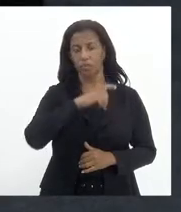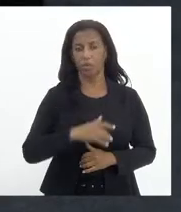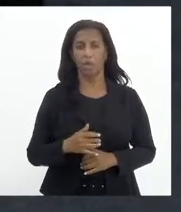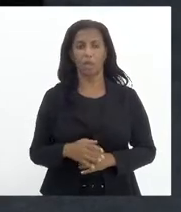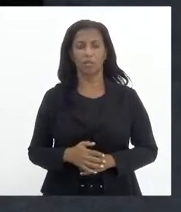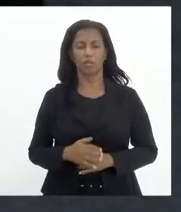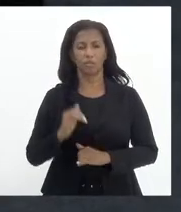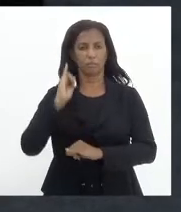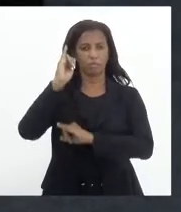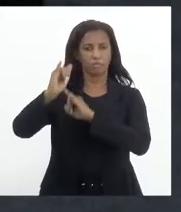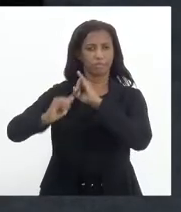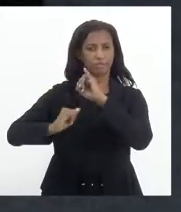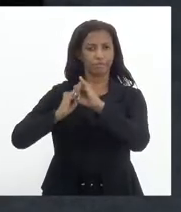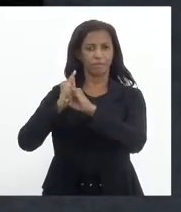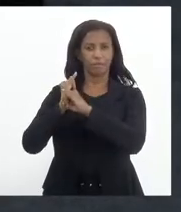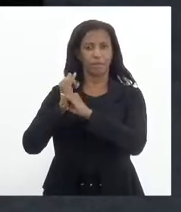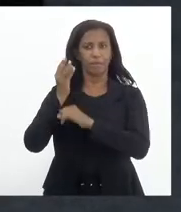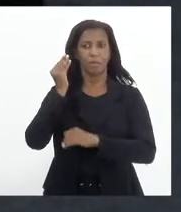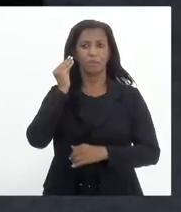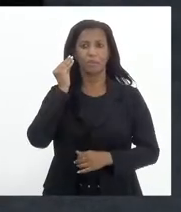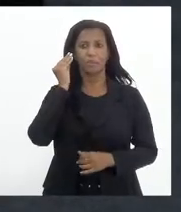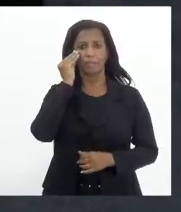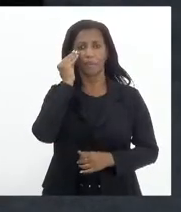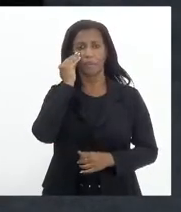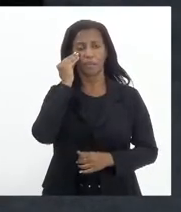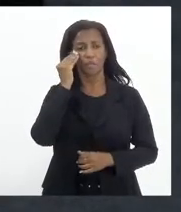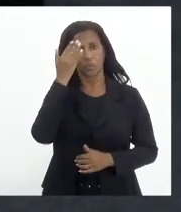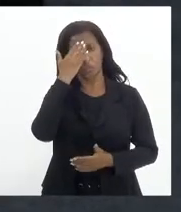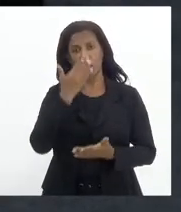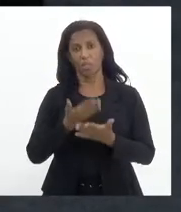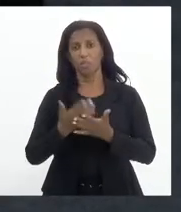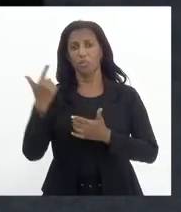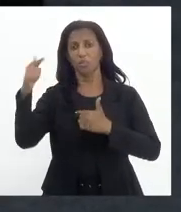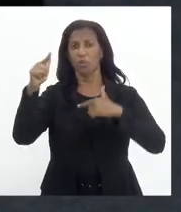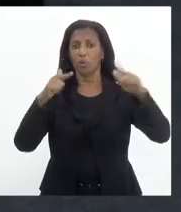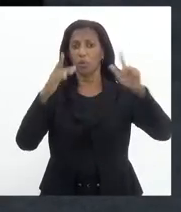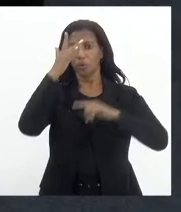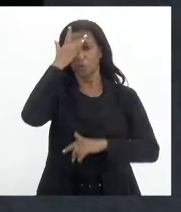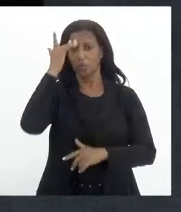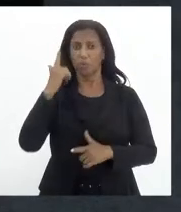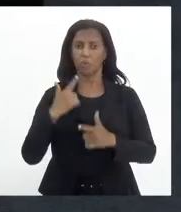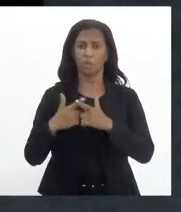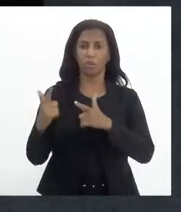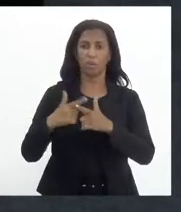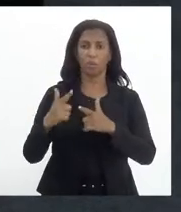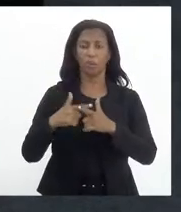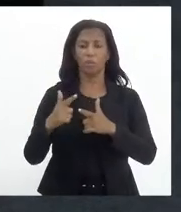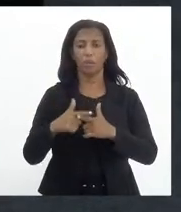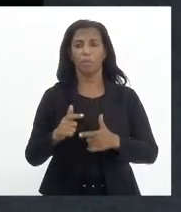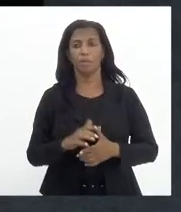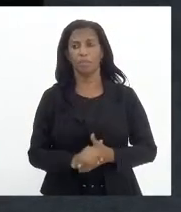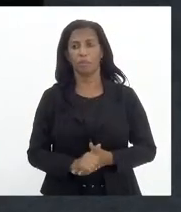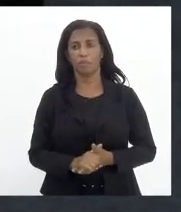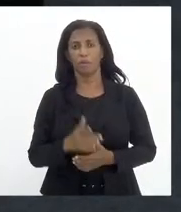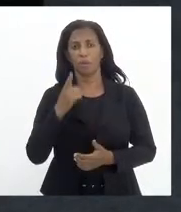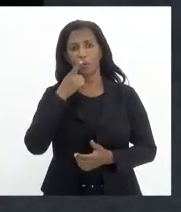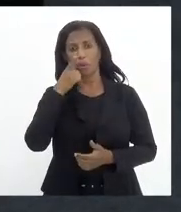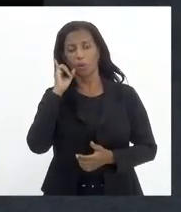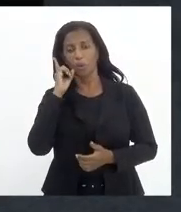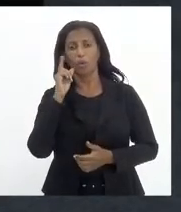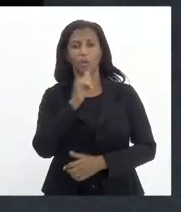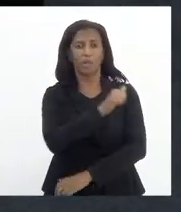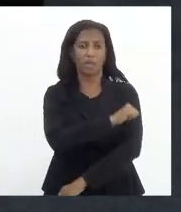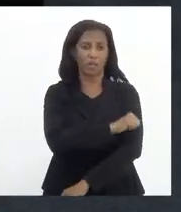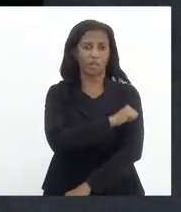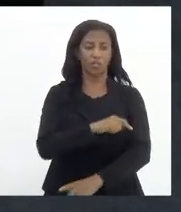para participar da sessão. Acredito que outros deputados e deputadas também estejam com o mesmo problema. Ontem, a deputada